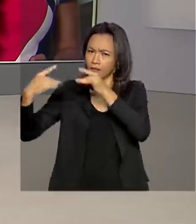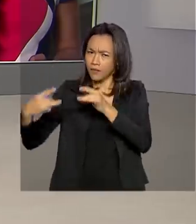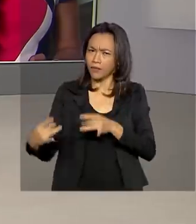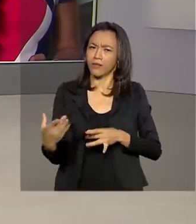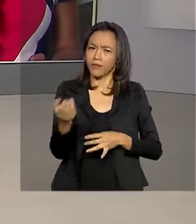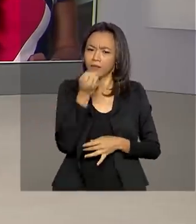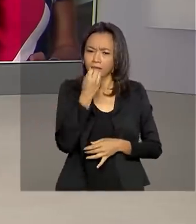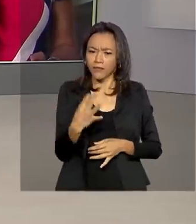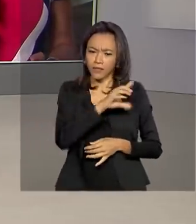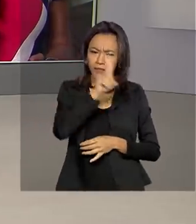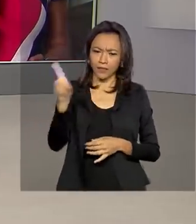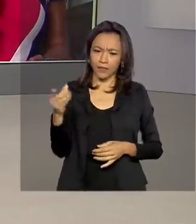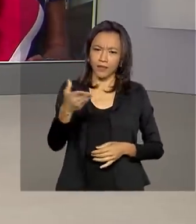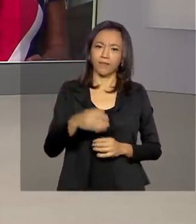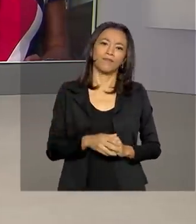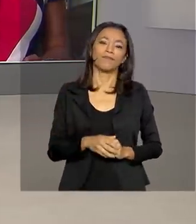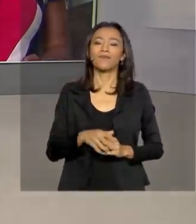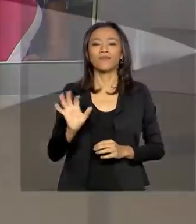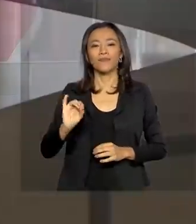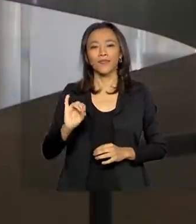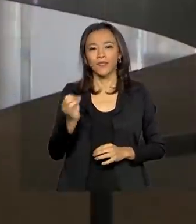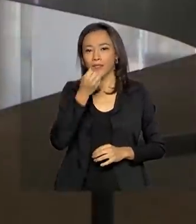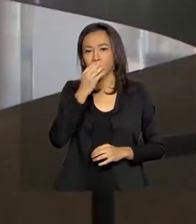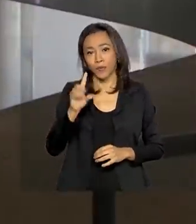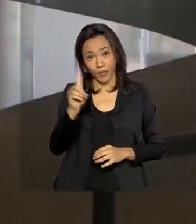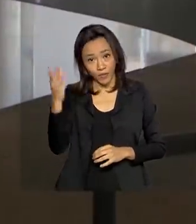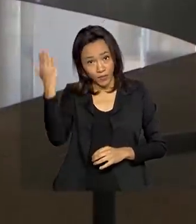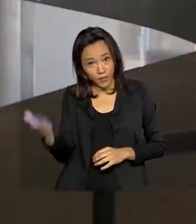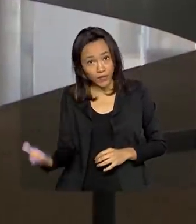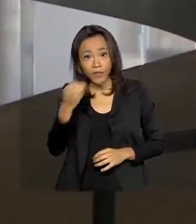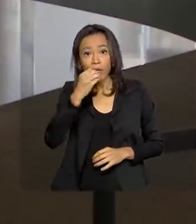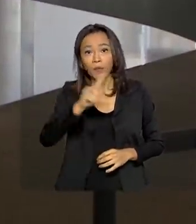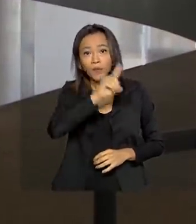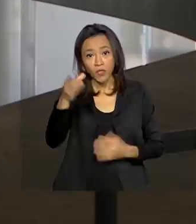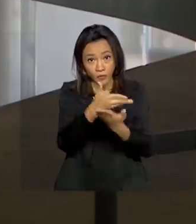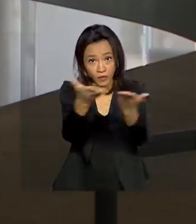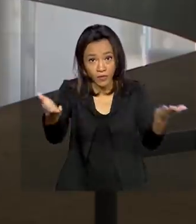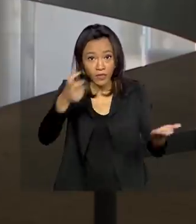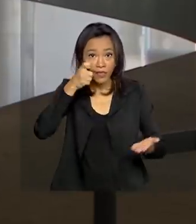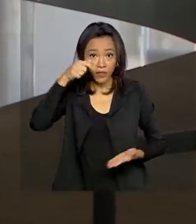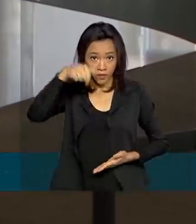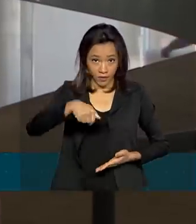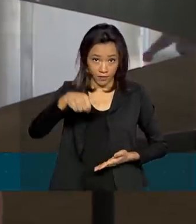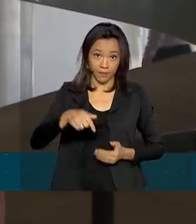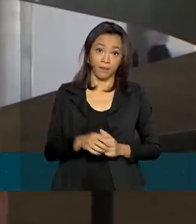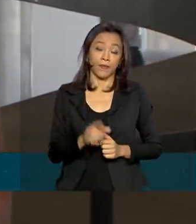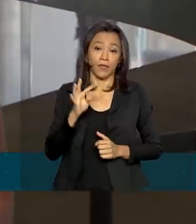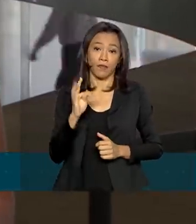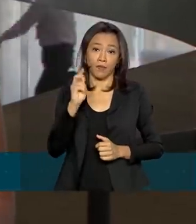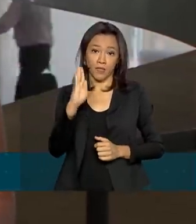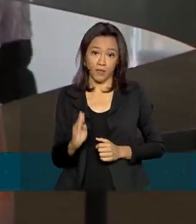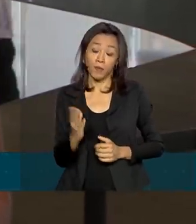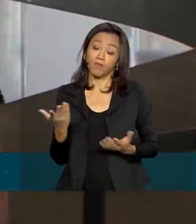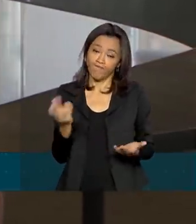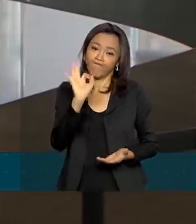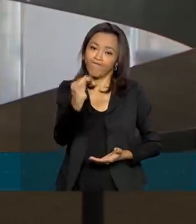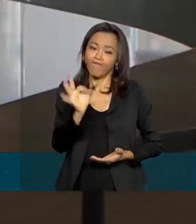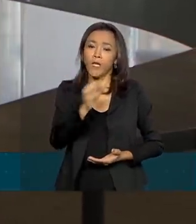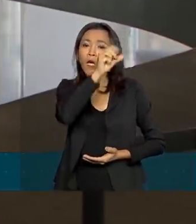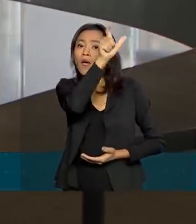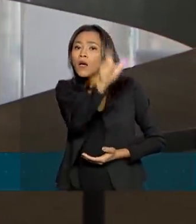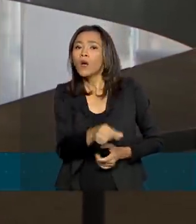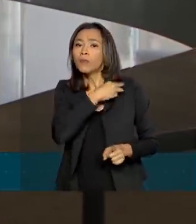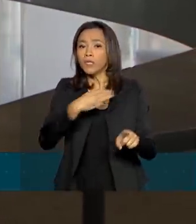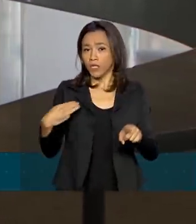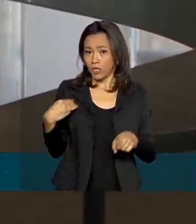Luciana. Oi, Renata. Bom dia para você. Bom dia para você que acompanha a TV Brasil. É isso mesmo. O ministro da Saúde, Nelson Teich,